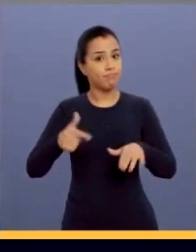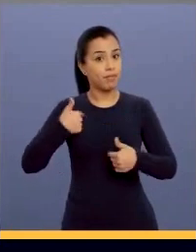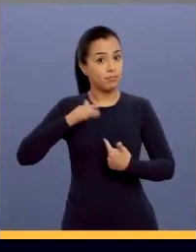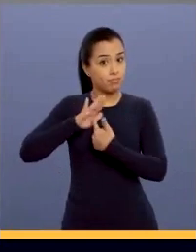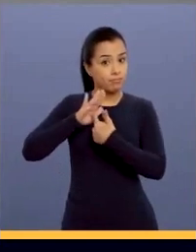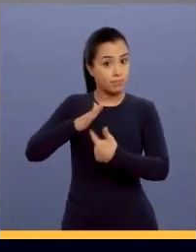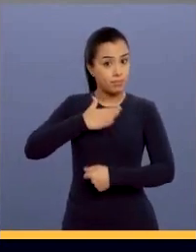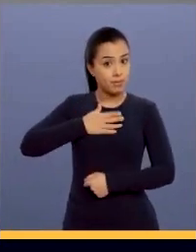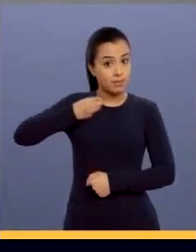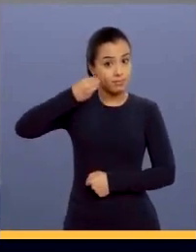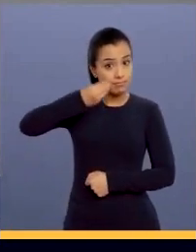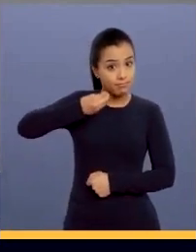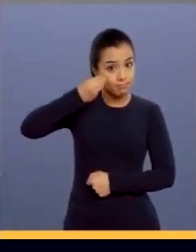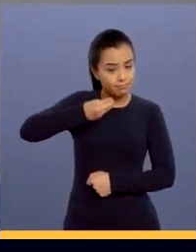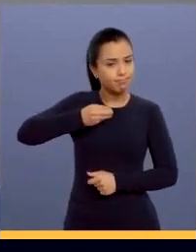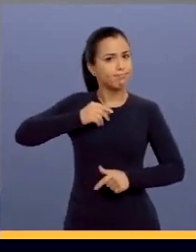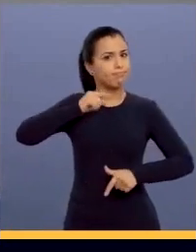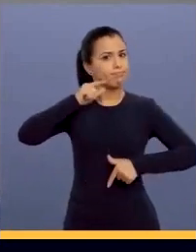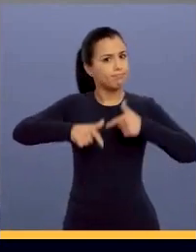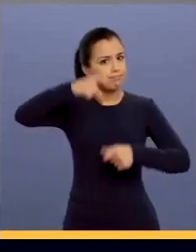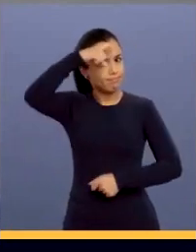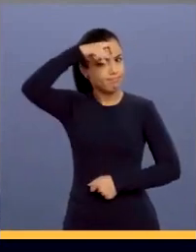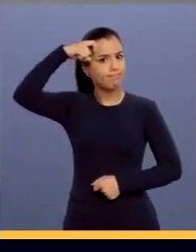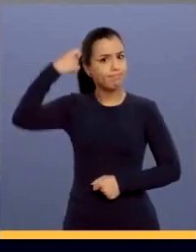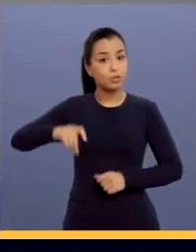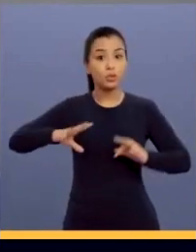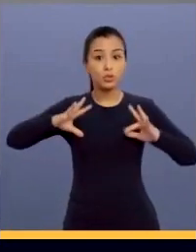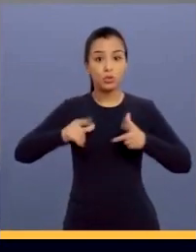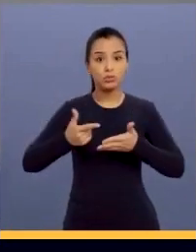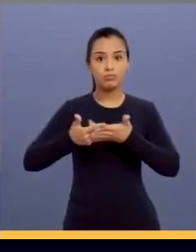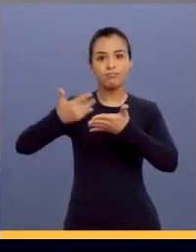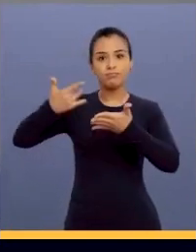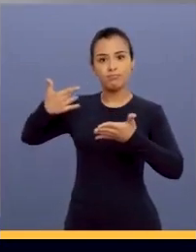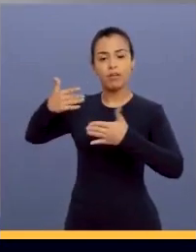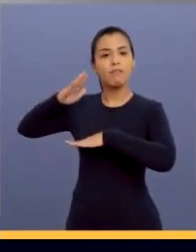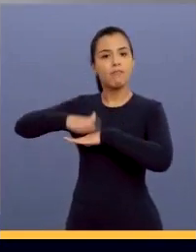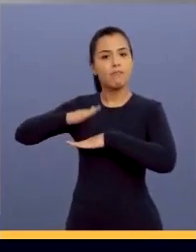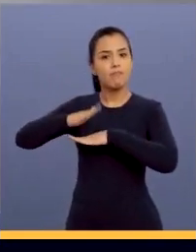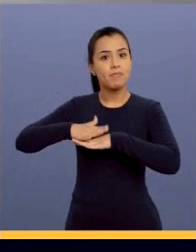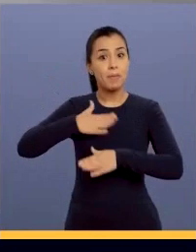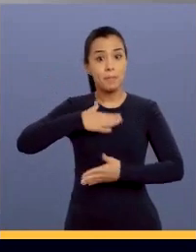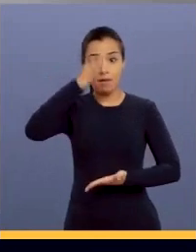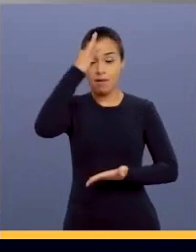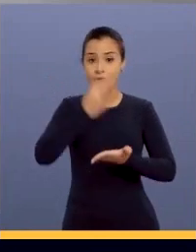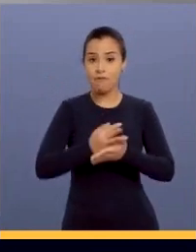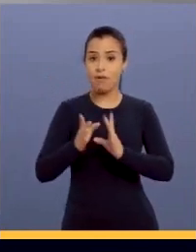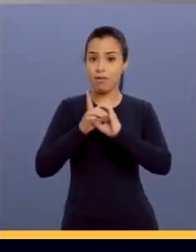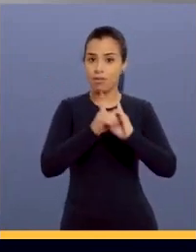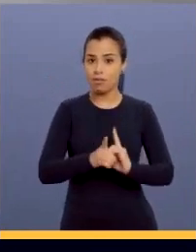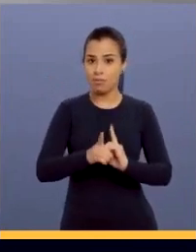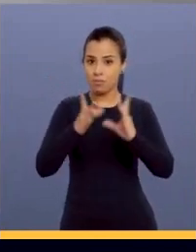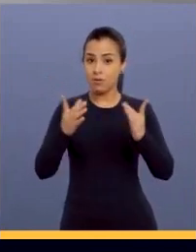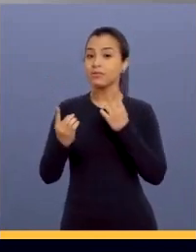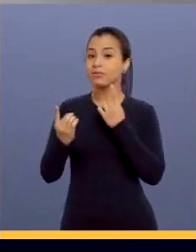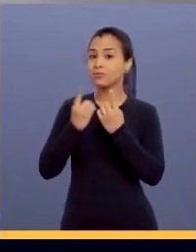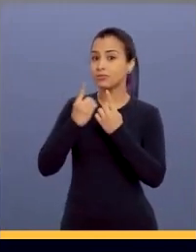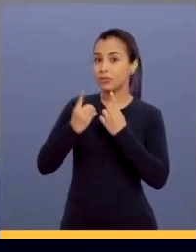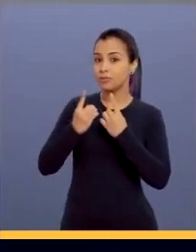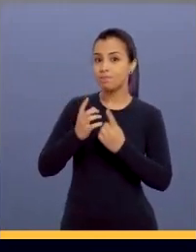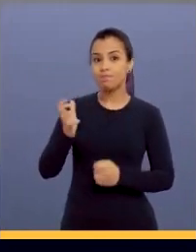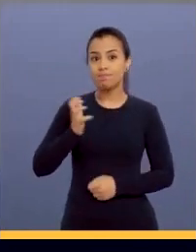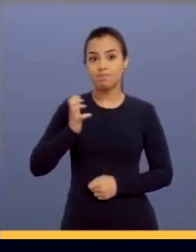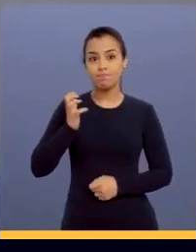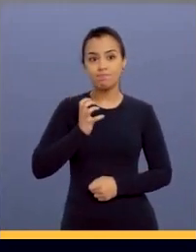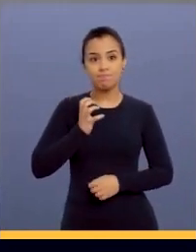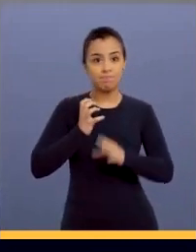Ofereço a minha experiência, muito trabalho e tudo o que já fizemos. Minha fé na democracia e no diabo.